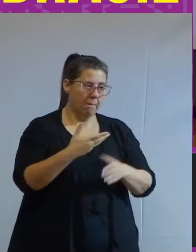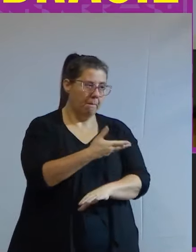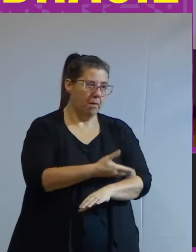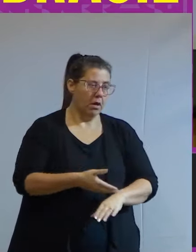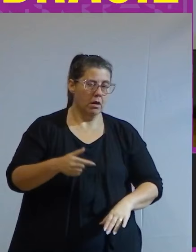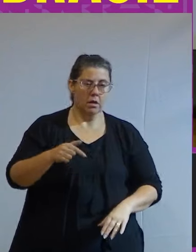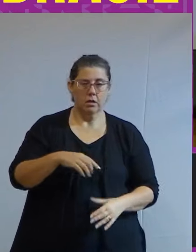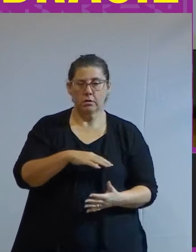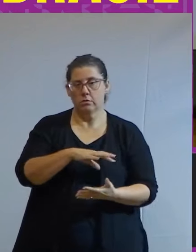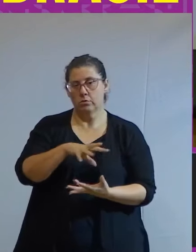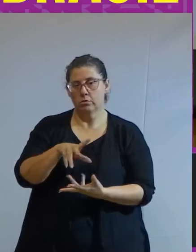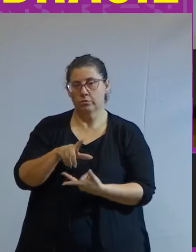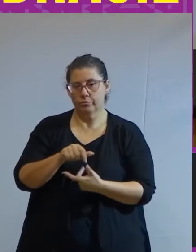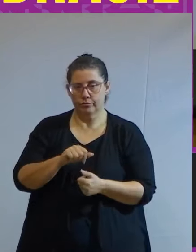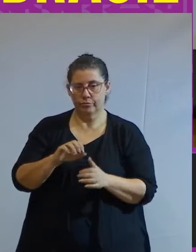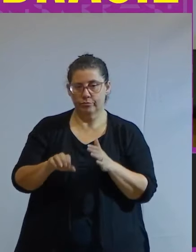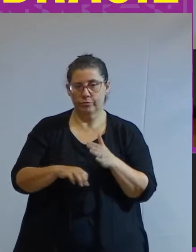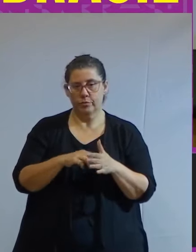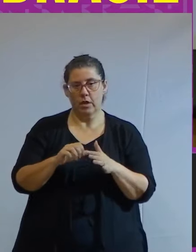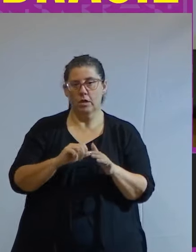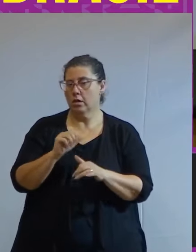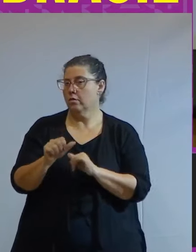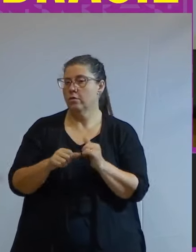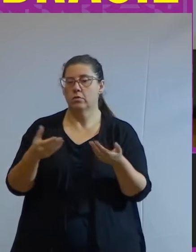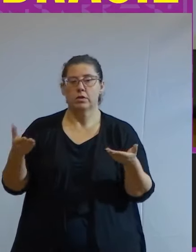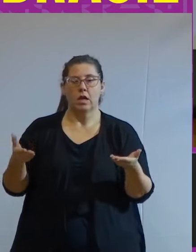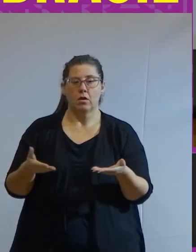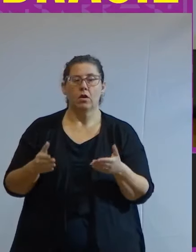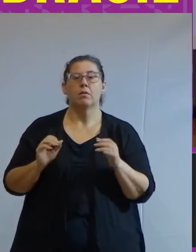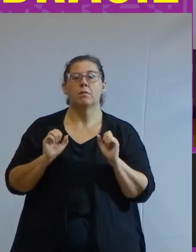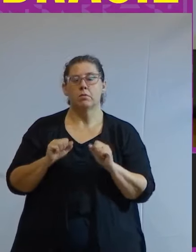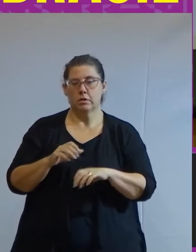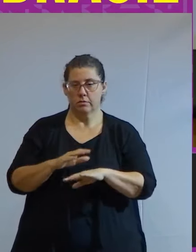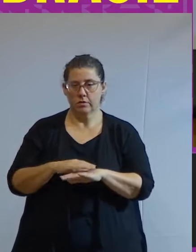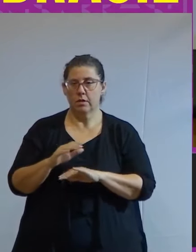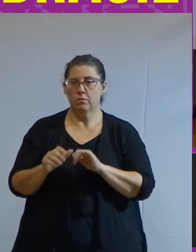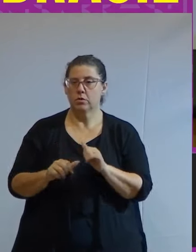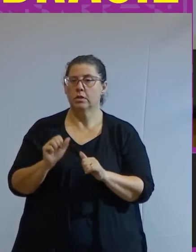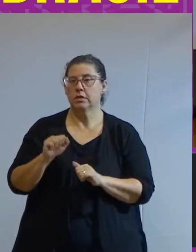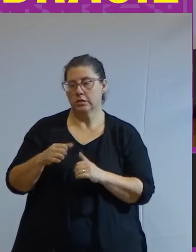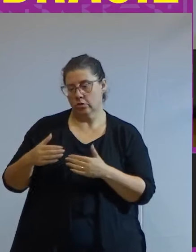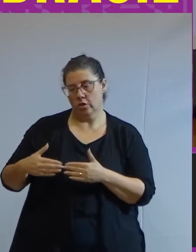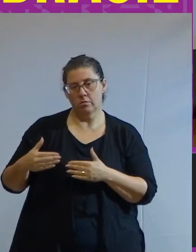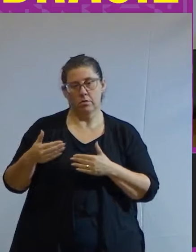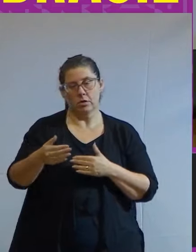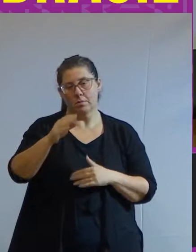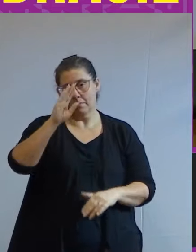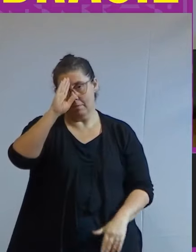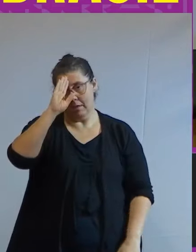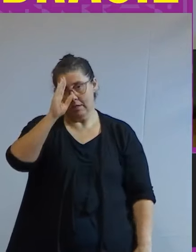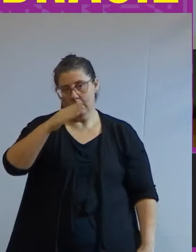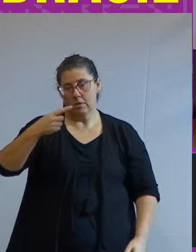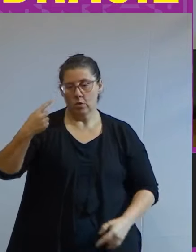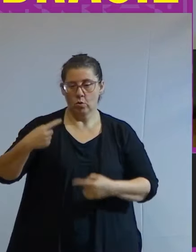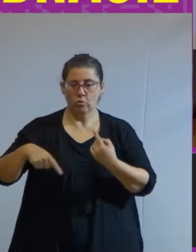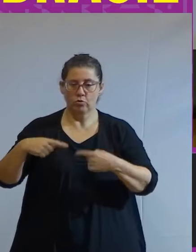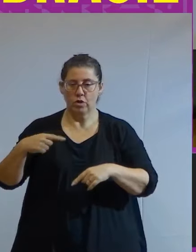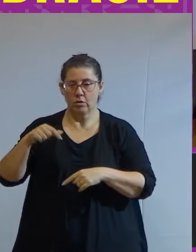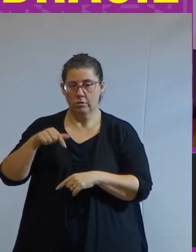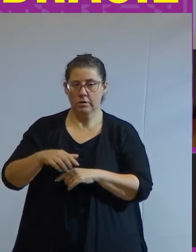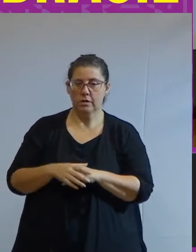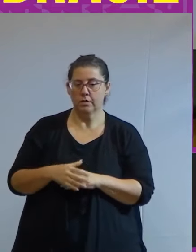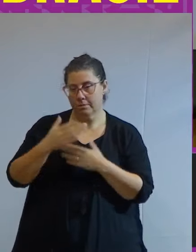corporativo e que não vai mudar isso agora mas que podemos fazer essa mudança daqui para frente principalmente com diálogos como esse